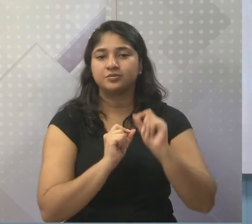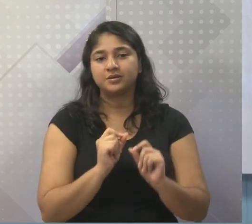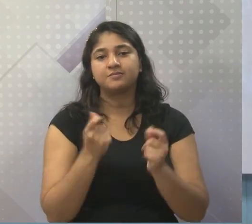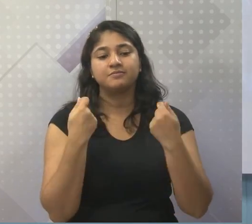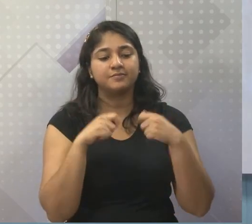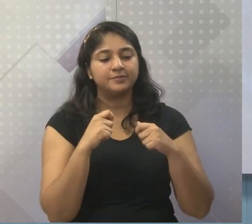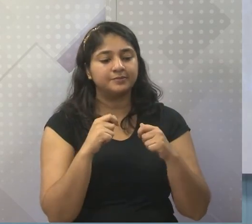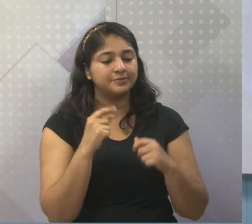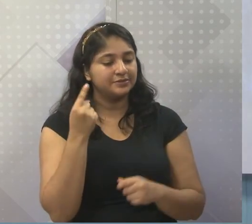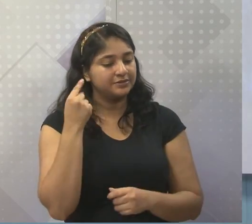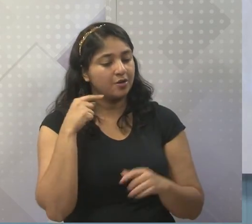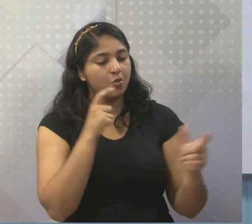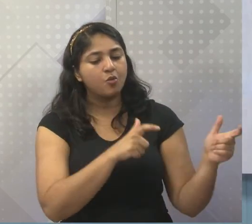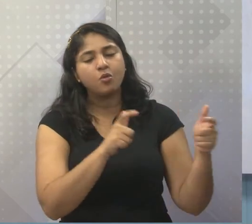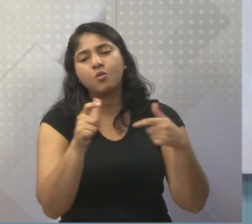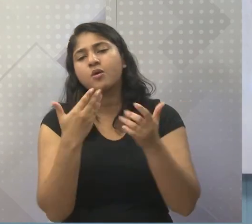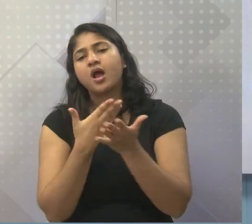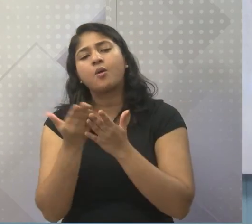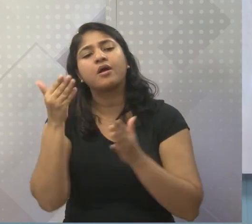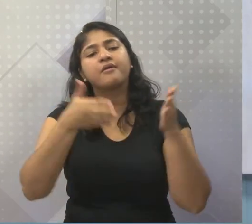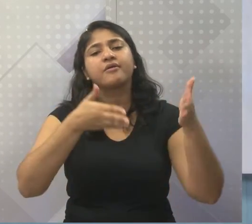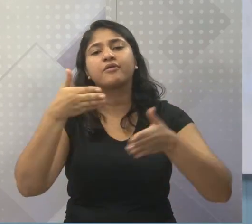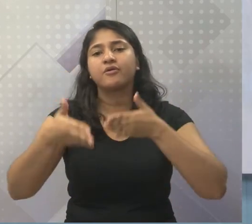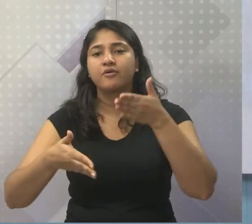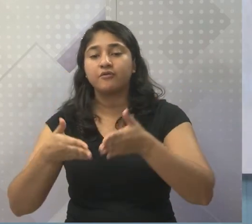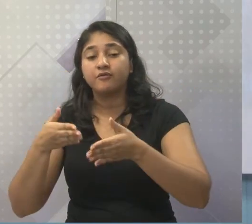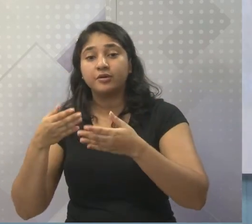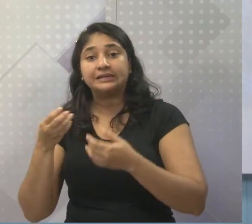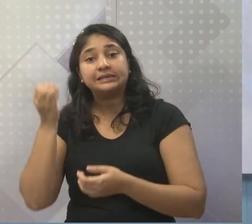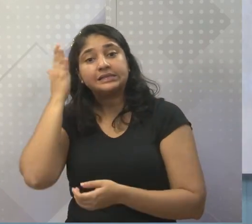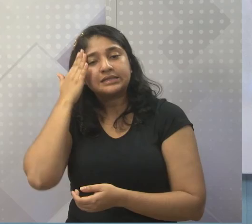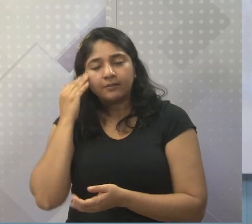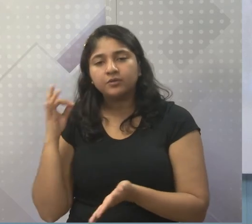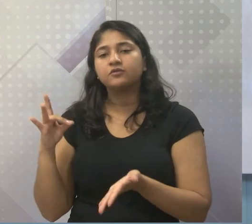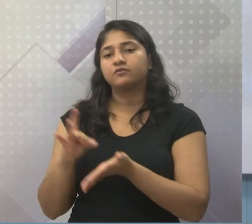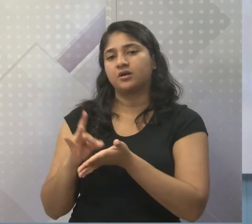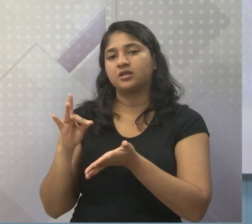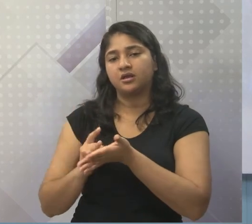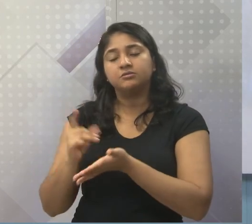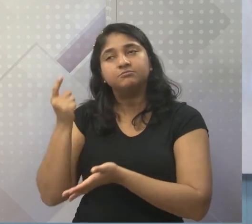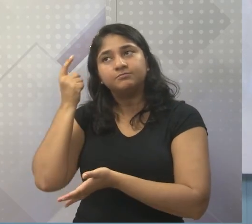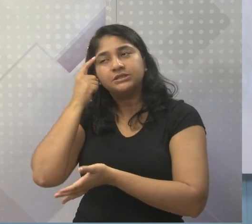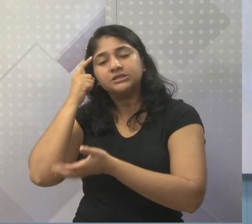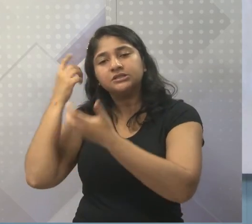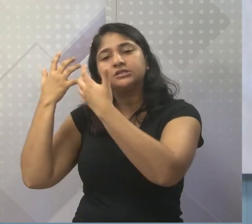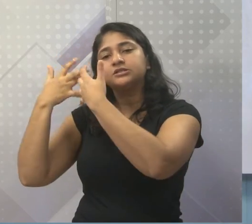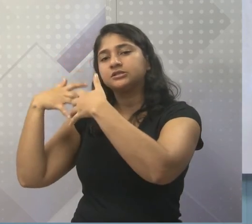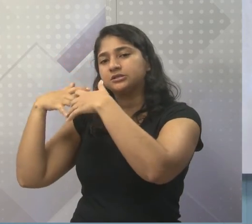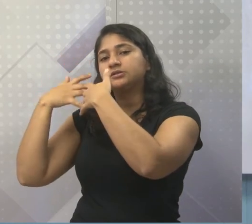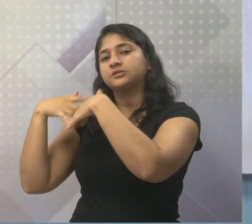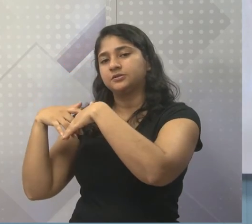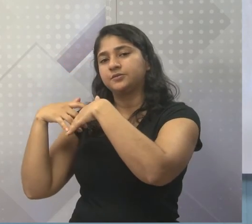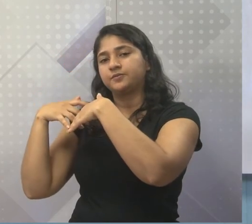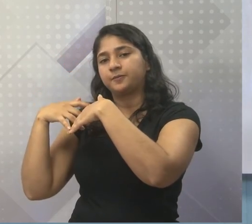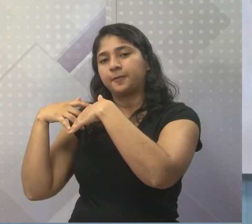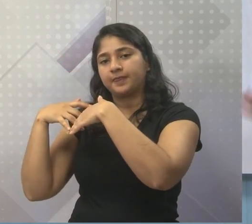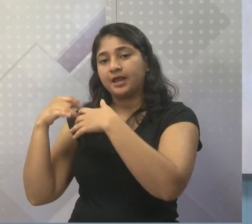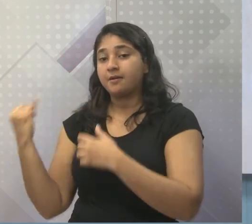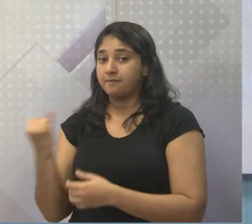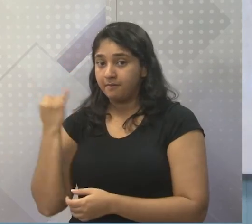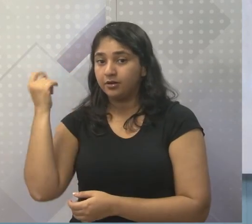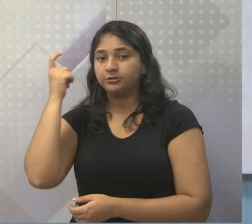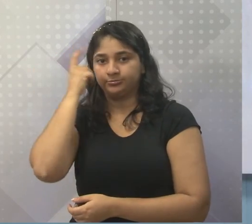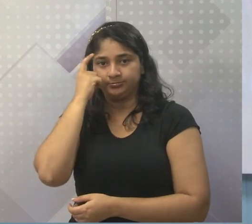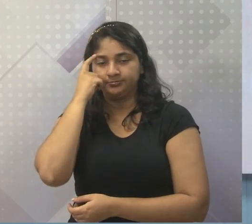precisa sair de qualquer lugar, de qualquer informação, sabendo, entendendo, pensando. O principal é pensar,